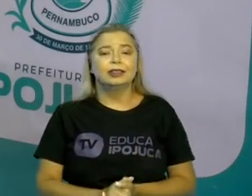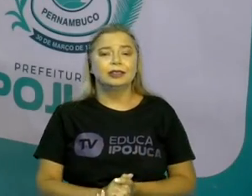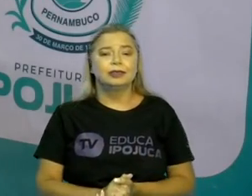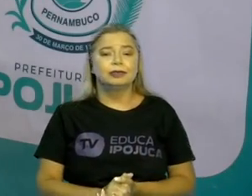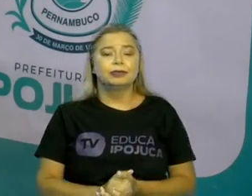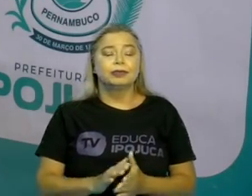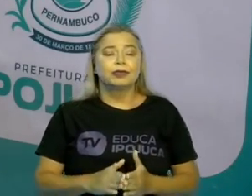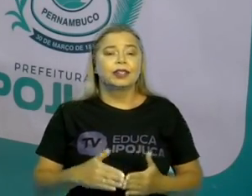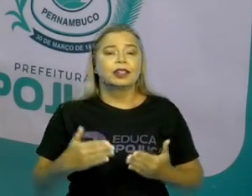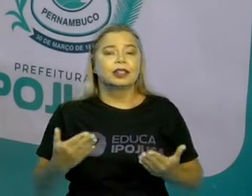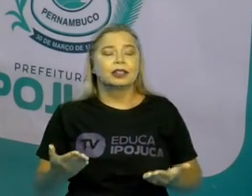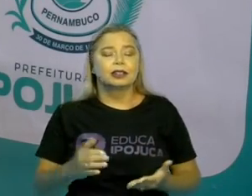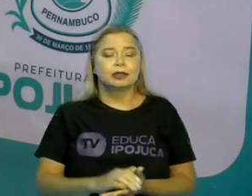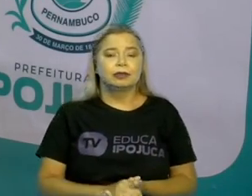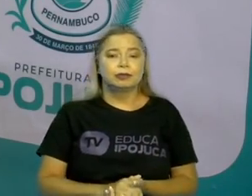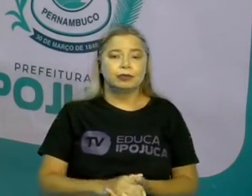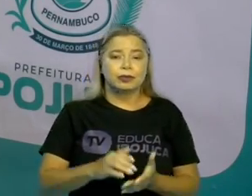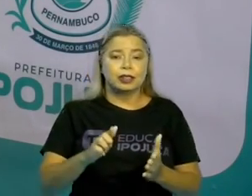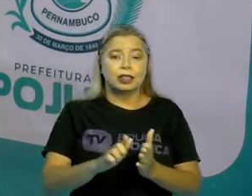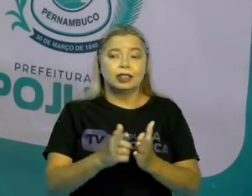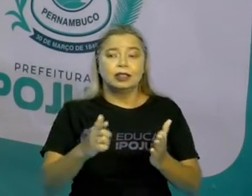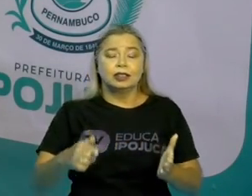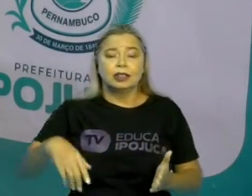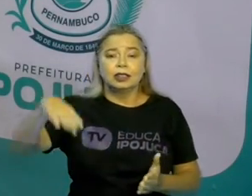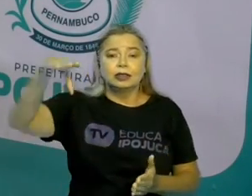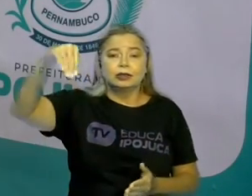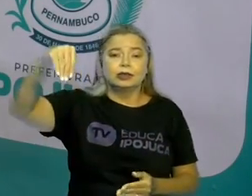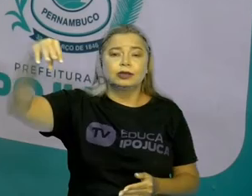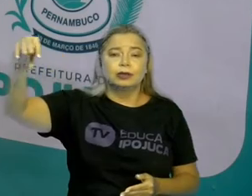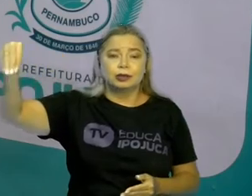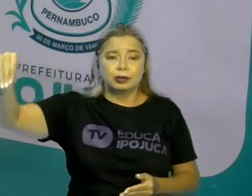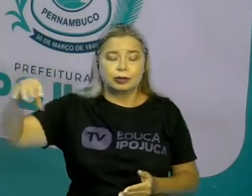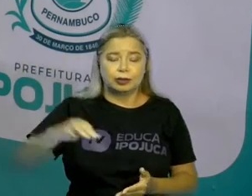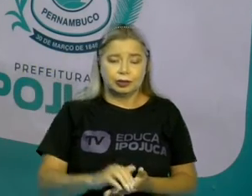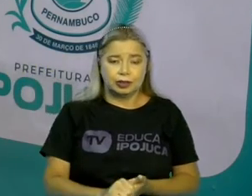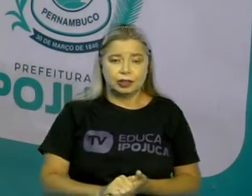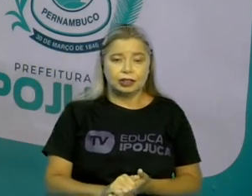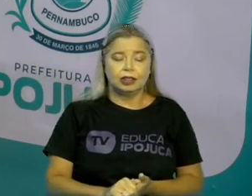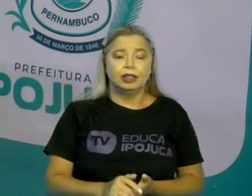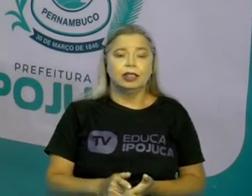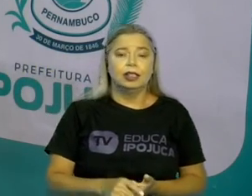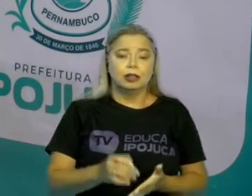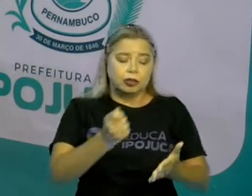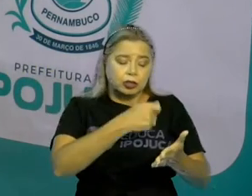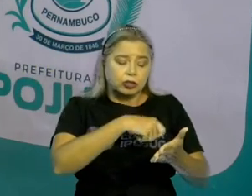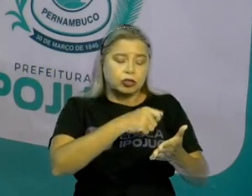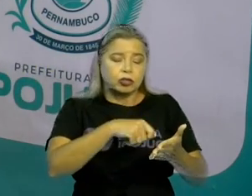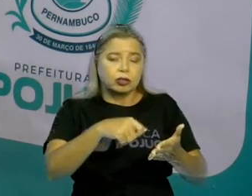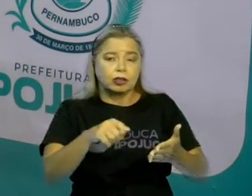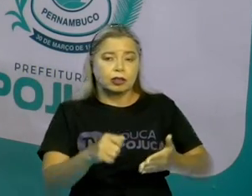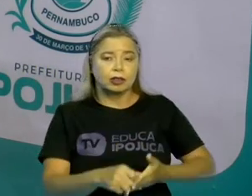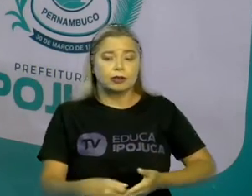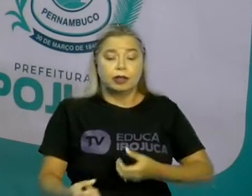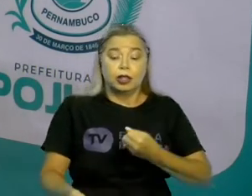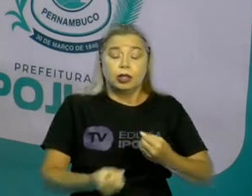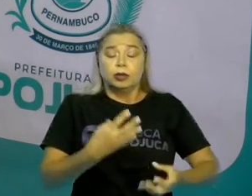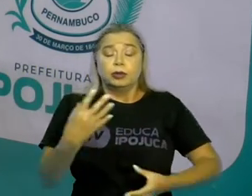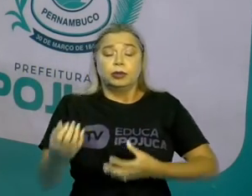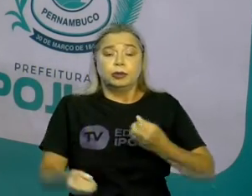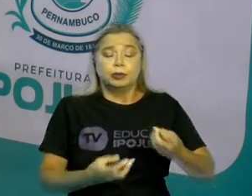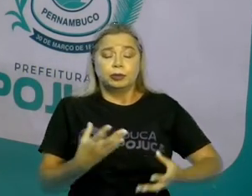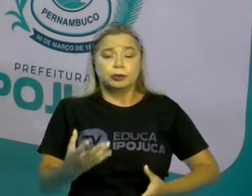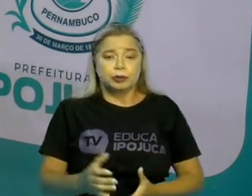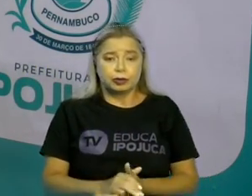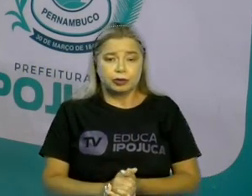essa literatura de Cordel, do Patativa do Assaré, um poeta e cearense, conta a